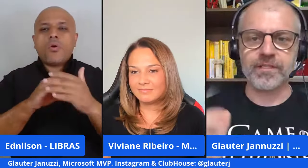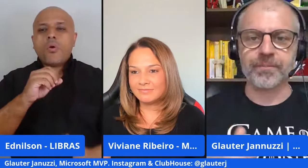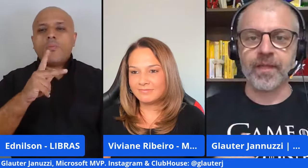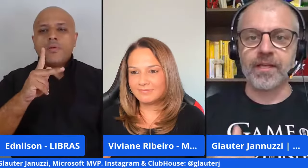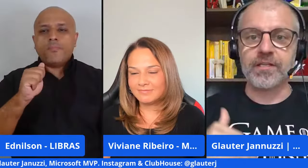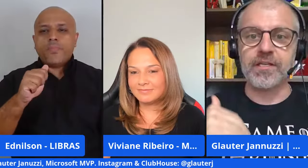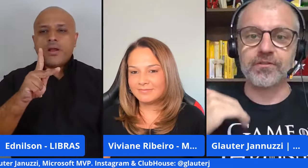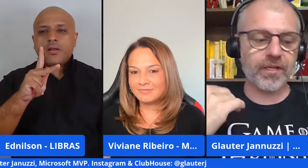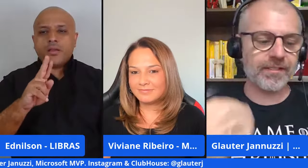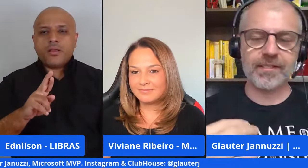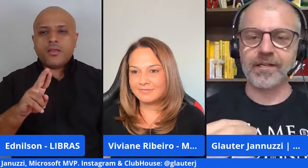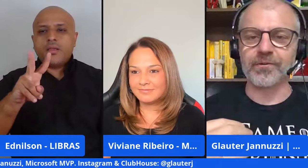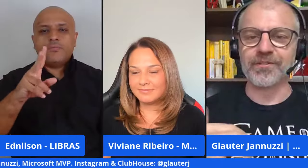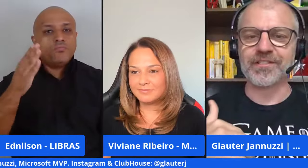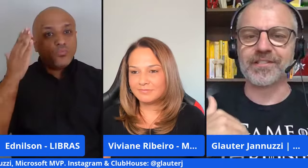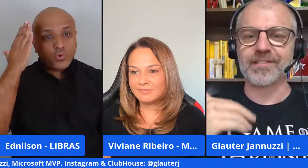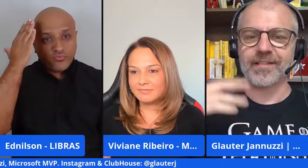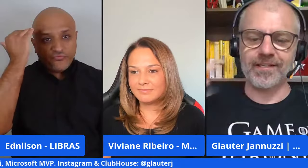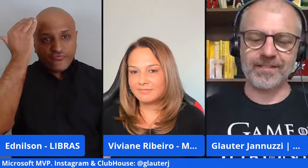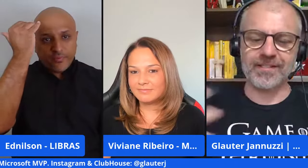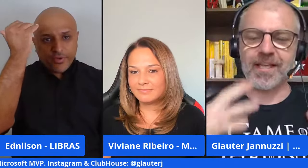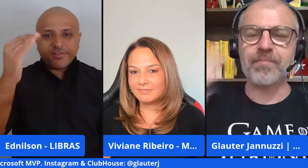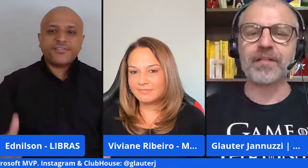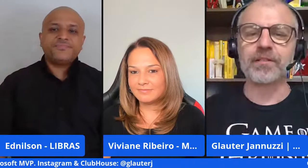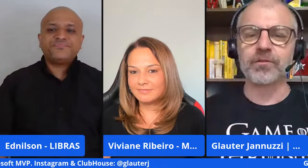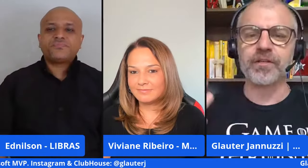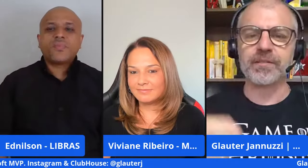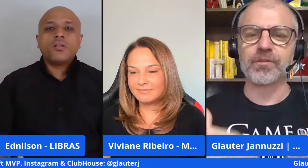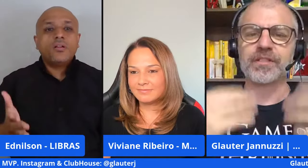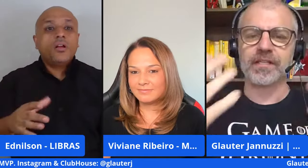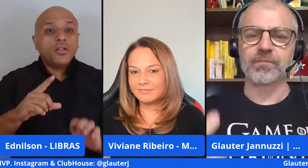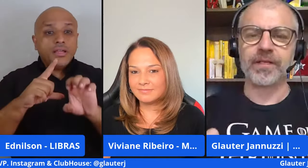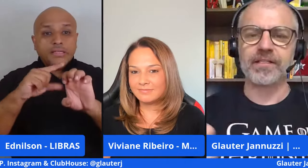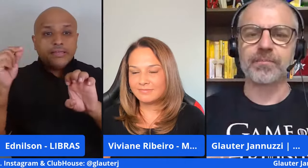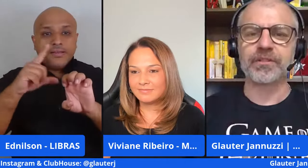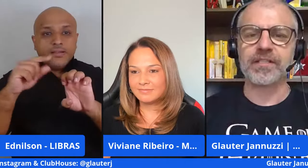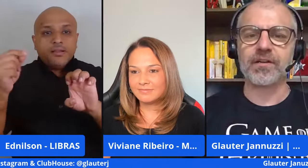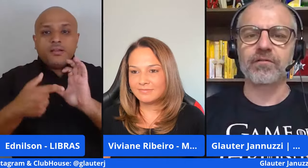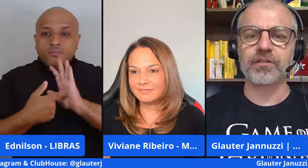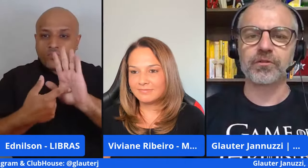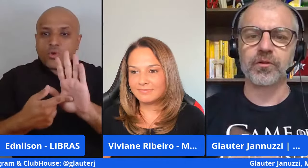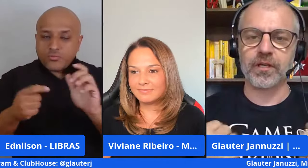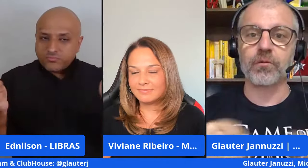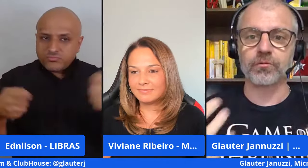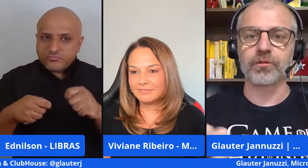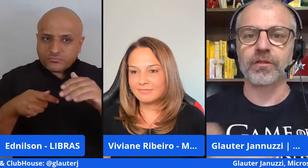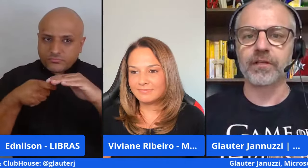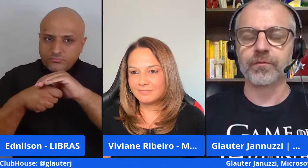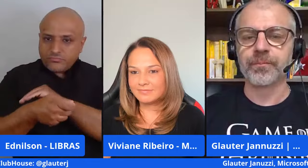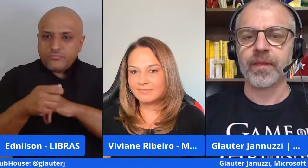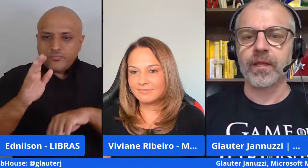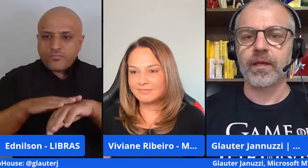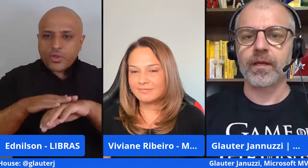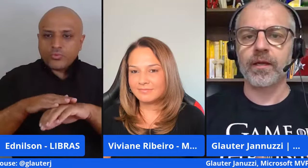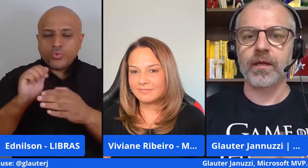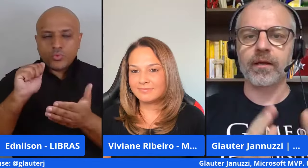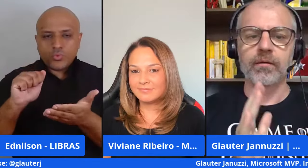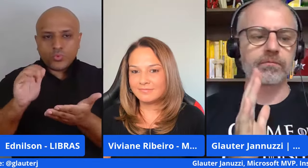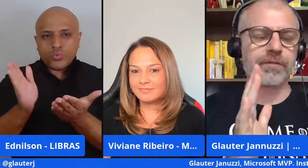muito famosa e só que assim esses empreendedores mostrando para esse potencial investidor que é o autor do livro